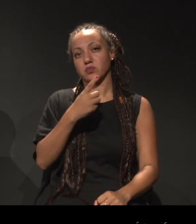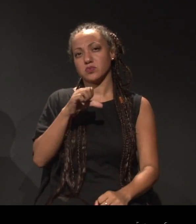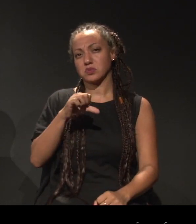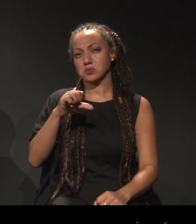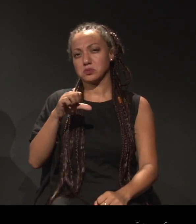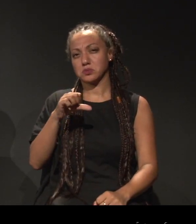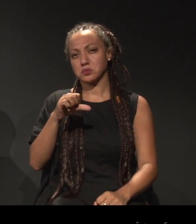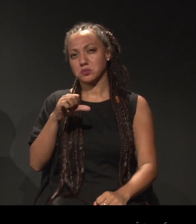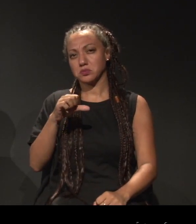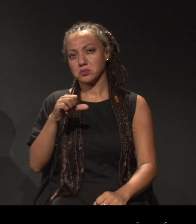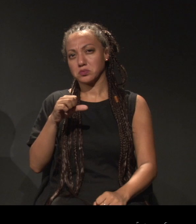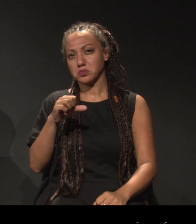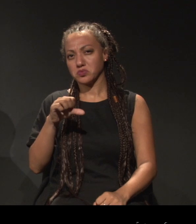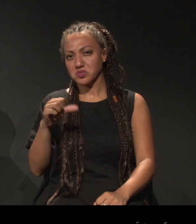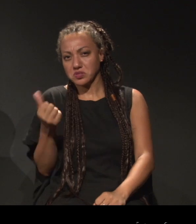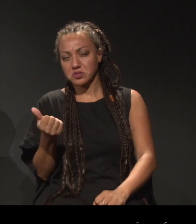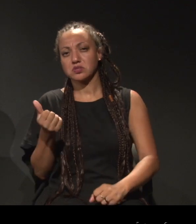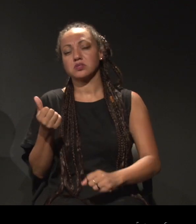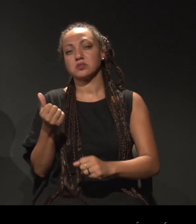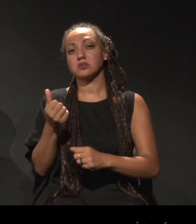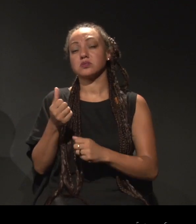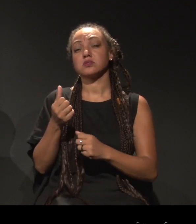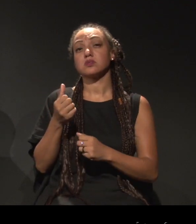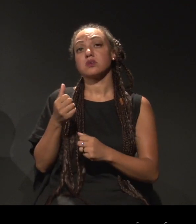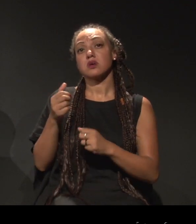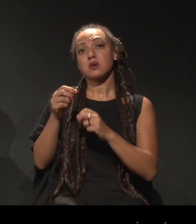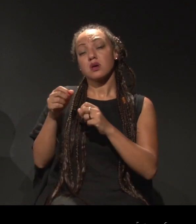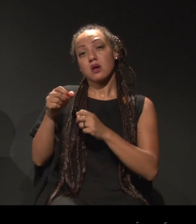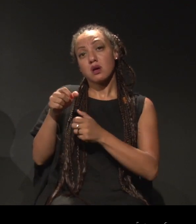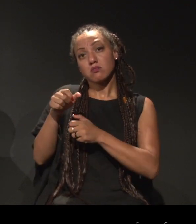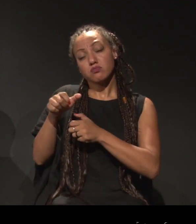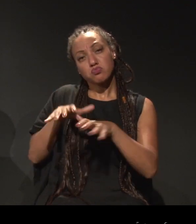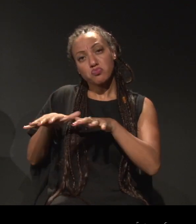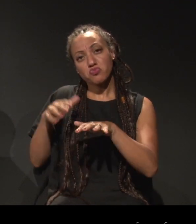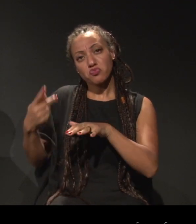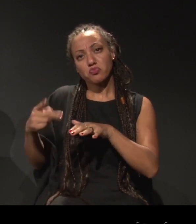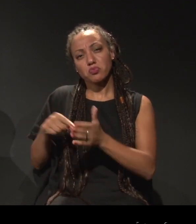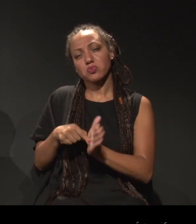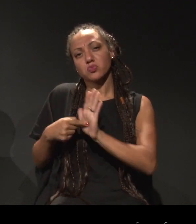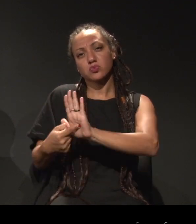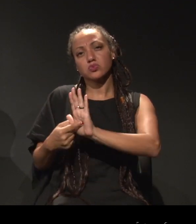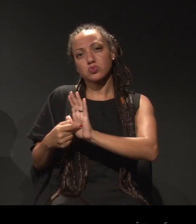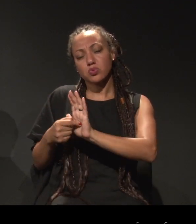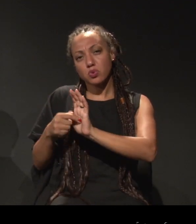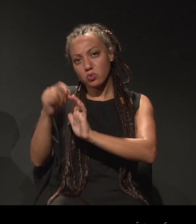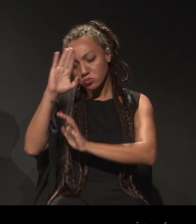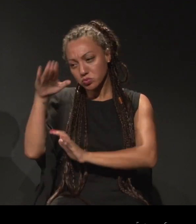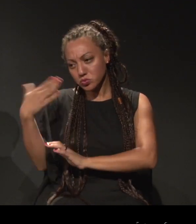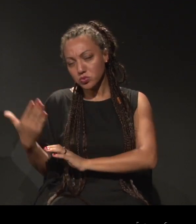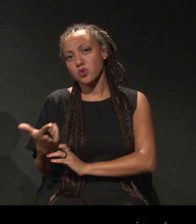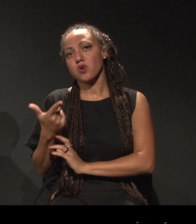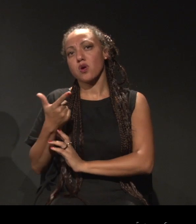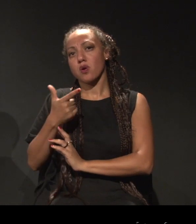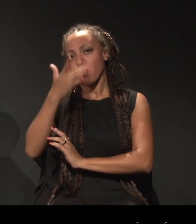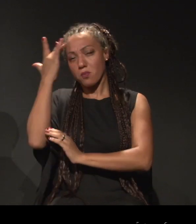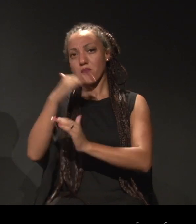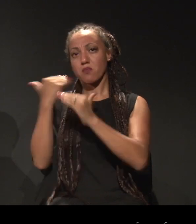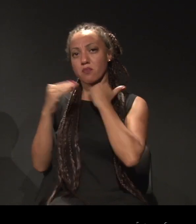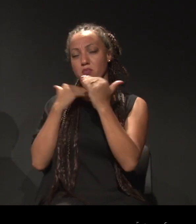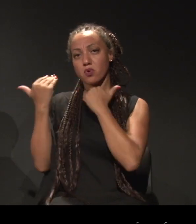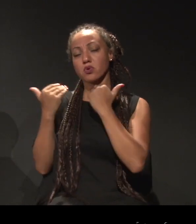Dança, da cidade de São Paulo. A ação foi conceituada como a celebração aos mortos, às bruxas e aos sacis, sendo